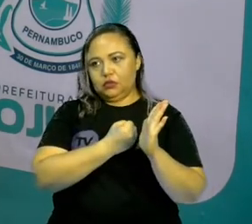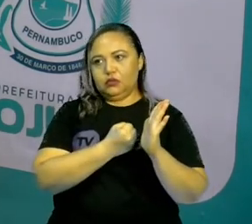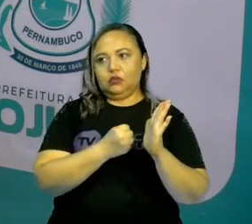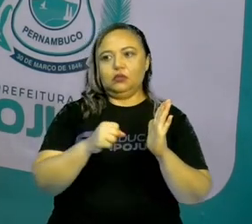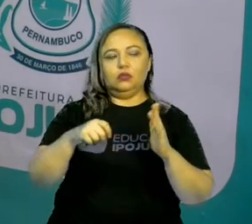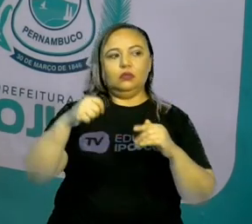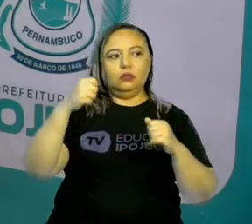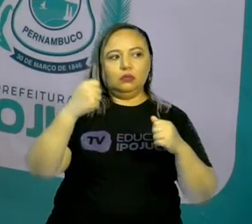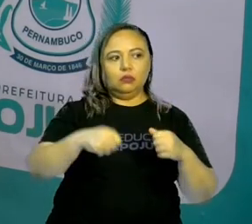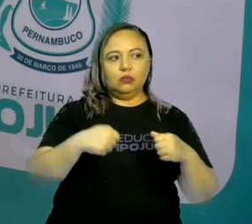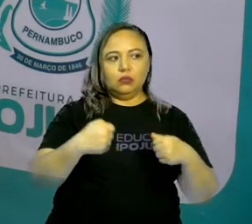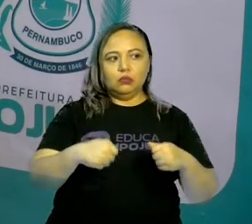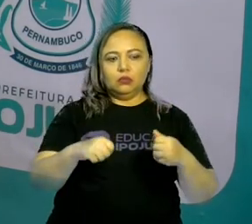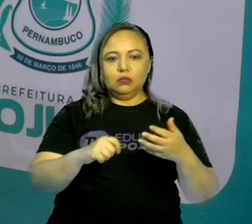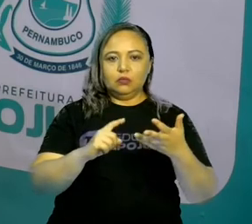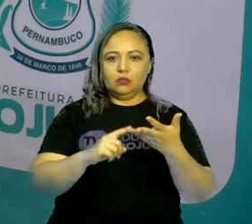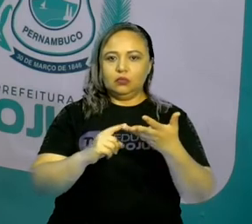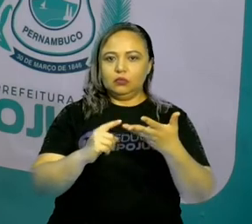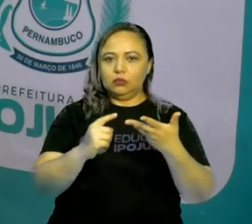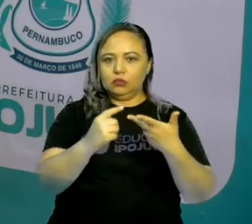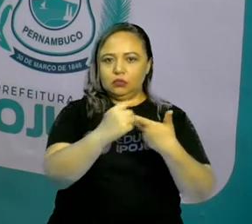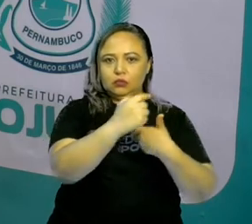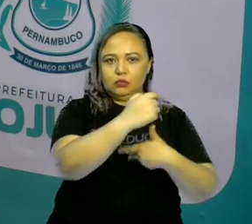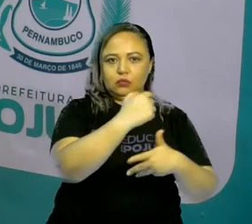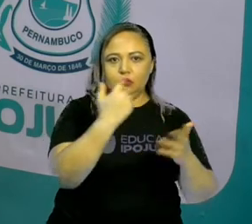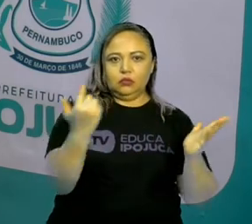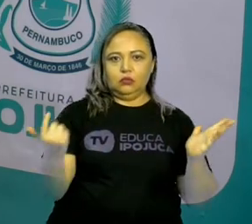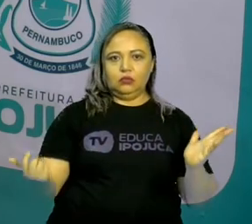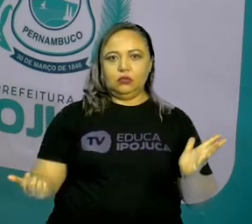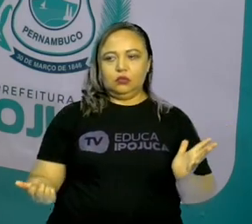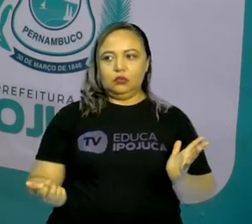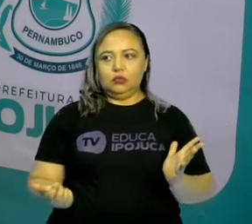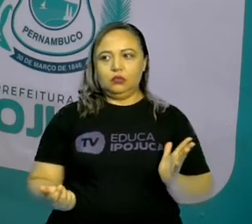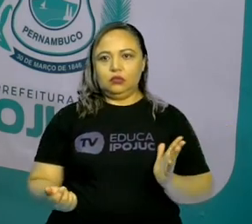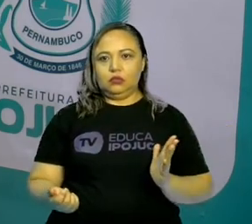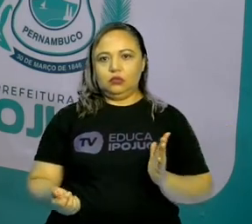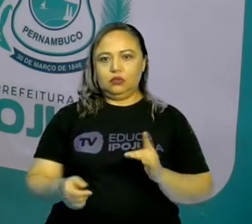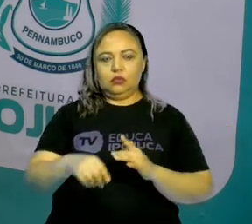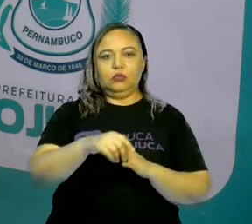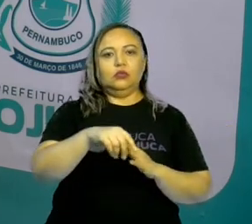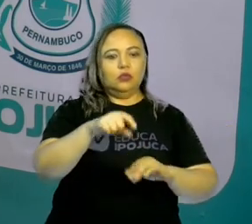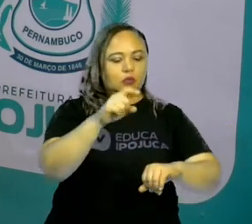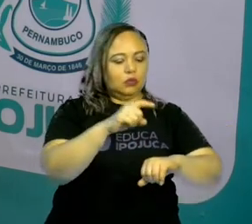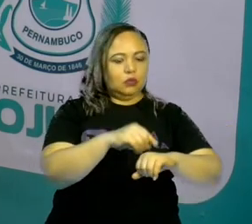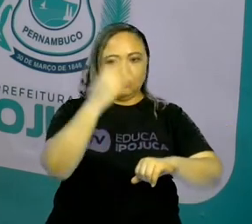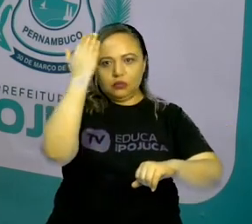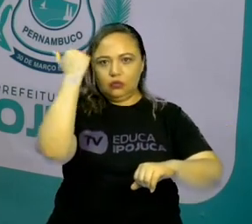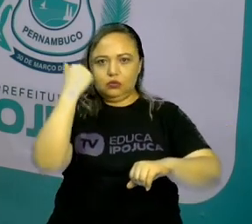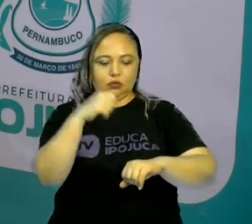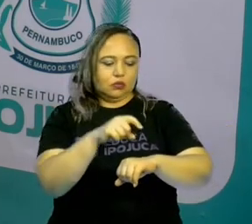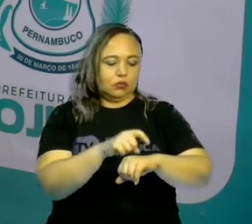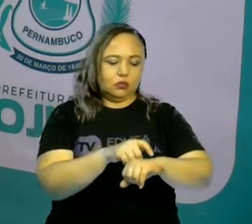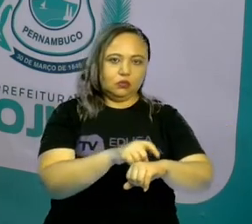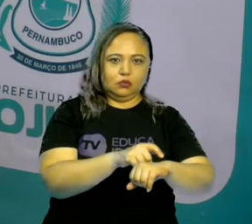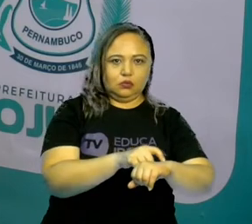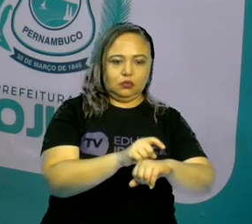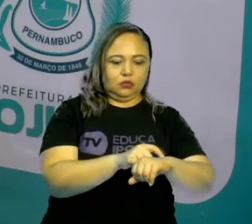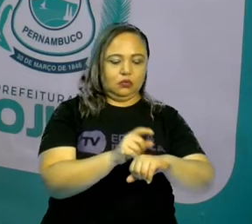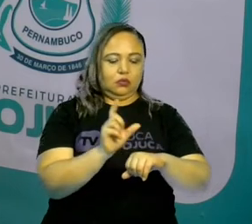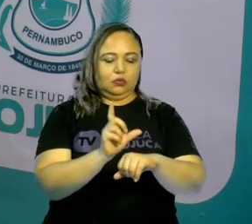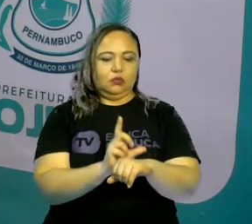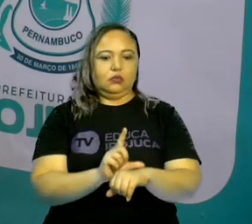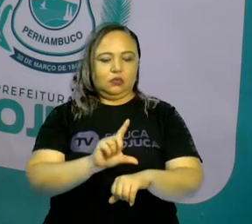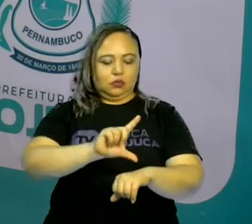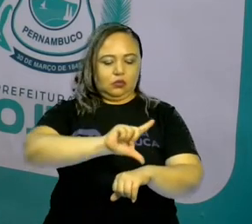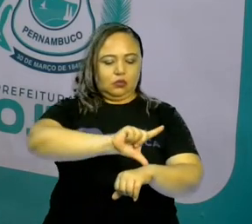precisa acompanhar o tempo, olhar o relógio